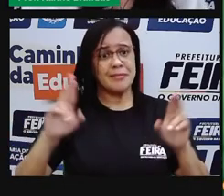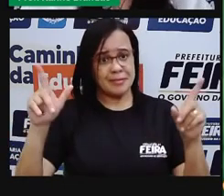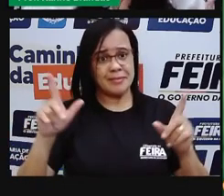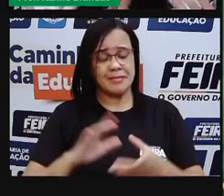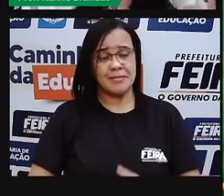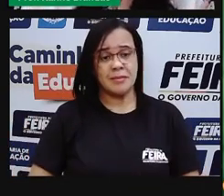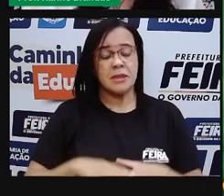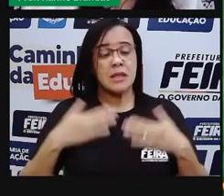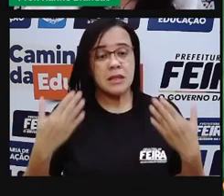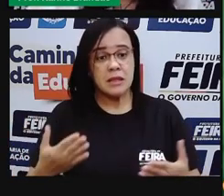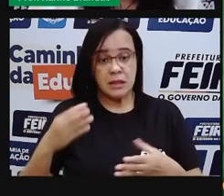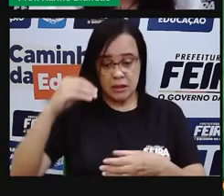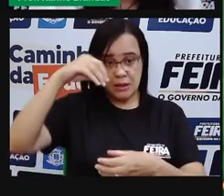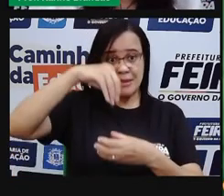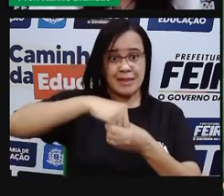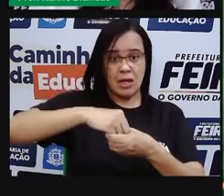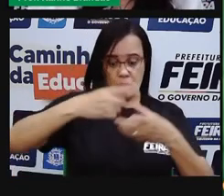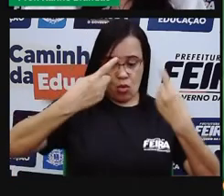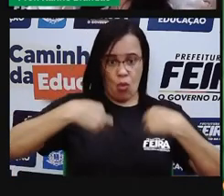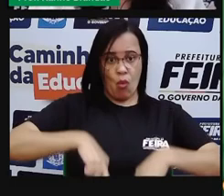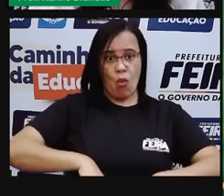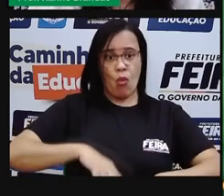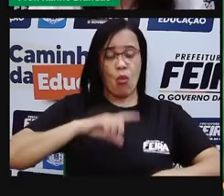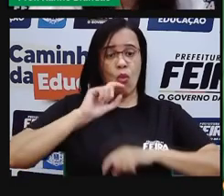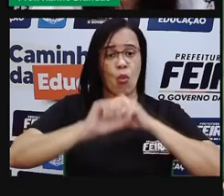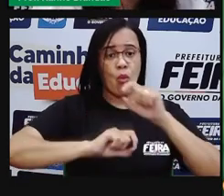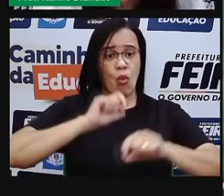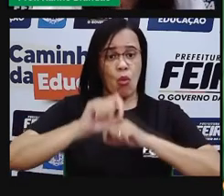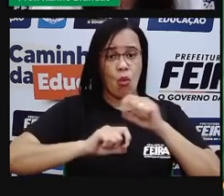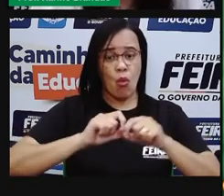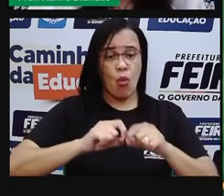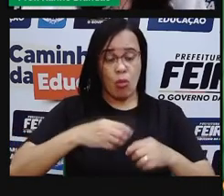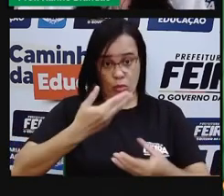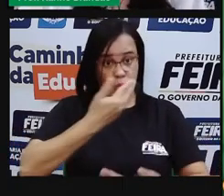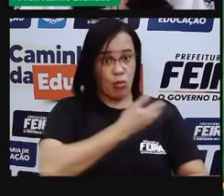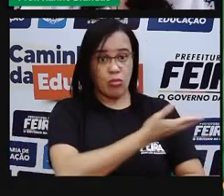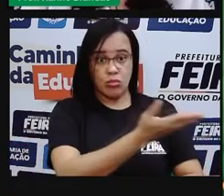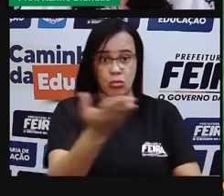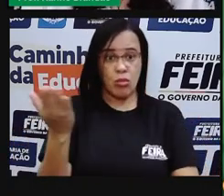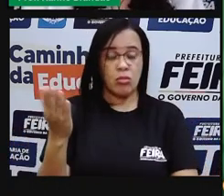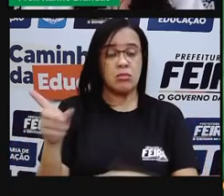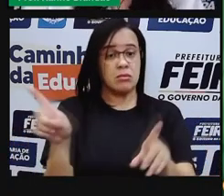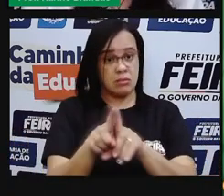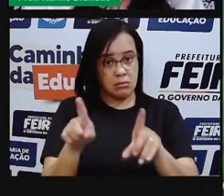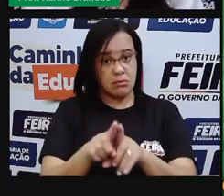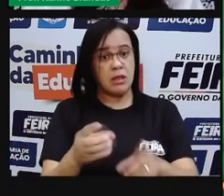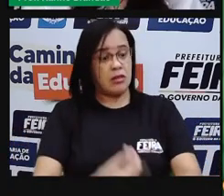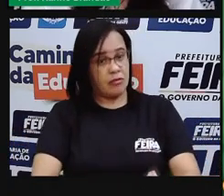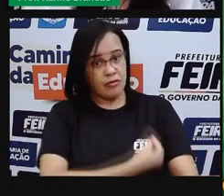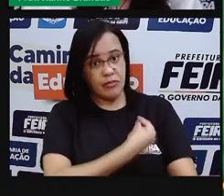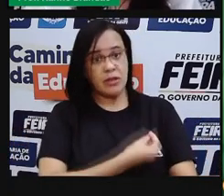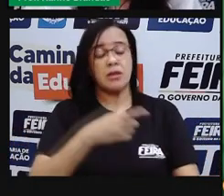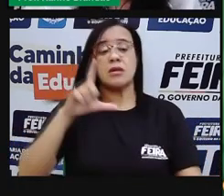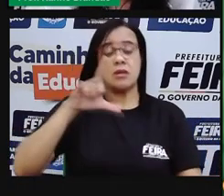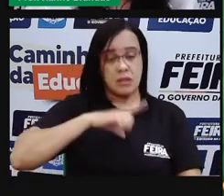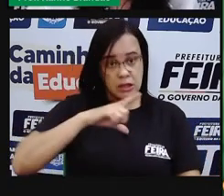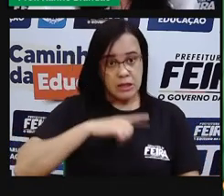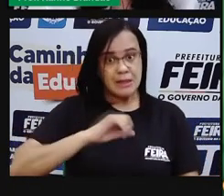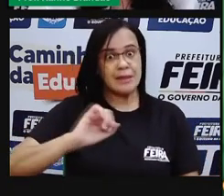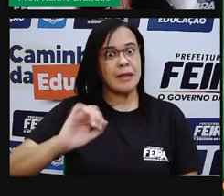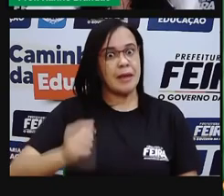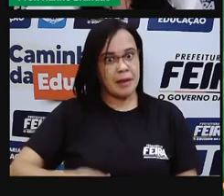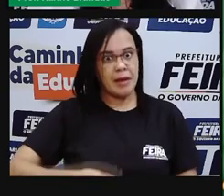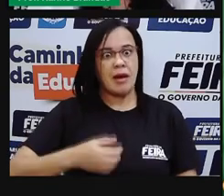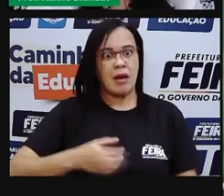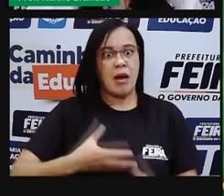aqui? Que dentro do nosso corpo, e do corpo de outros seres vivos, também existe uma quantidade variável de